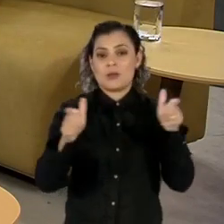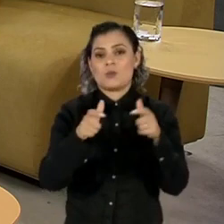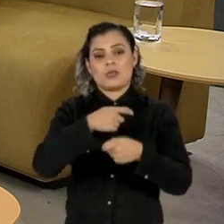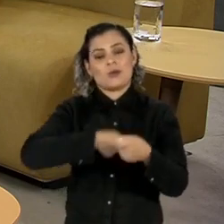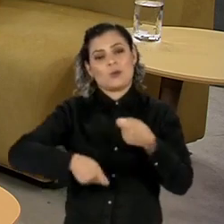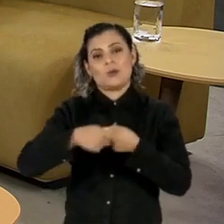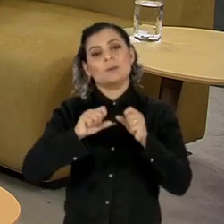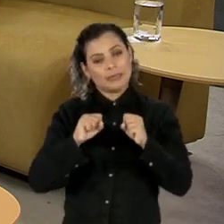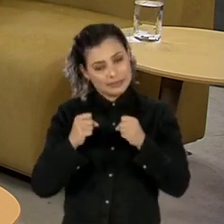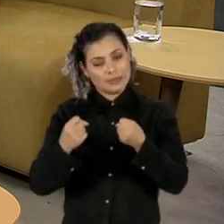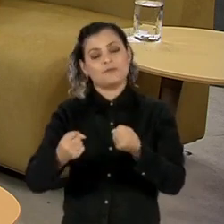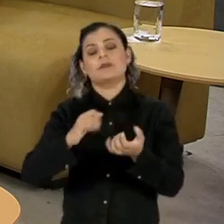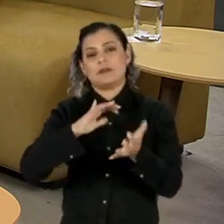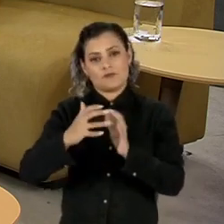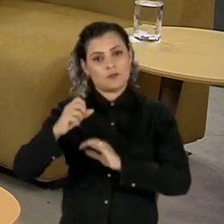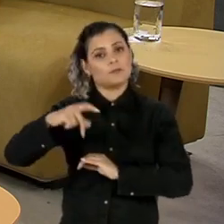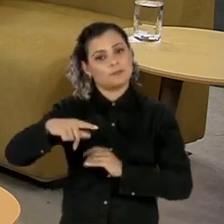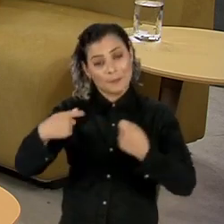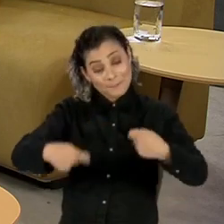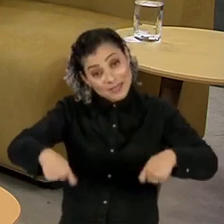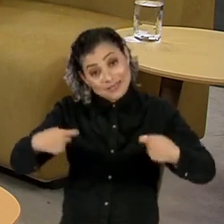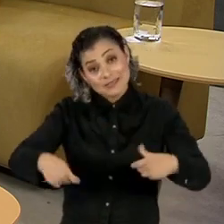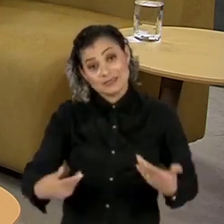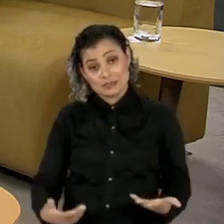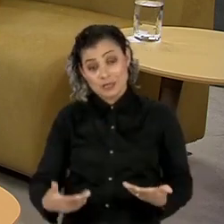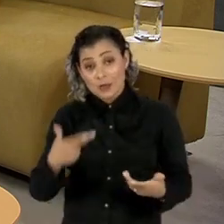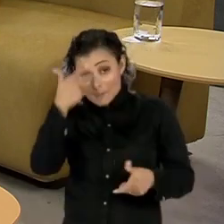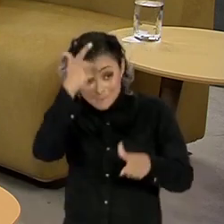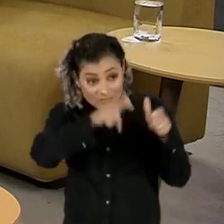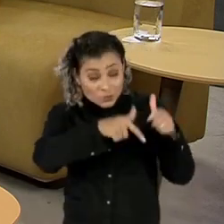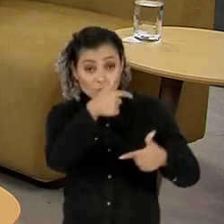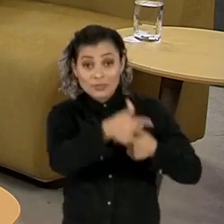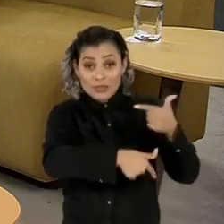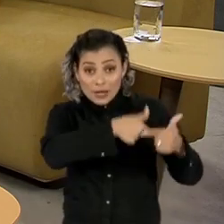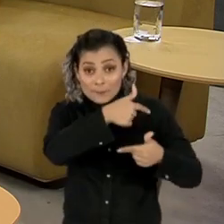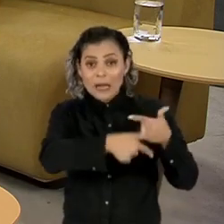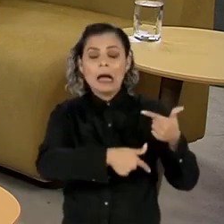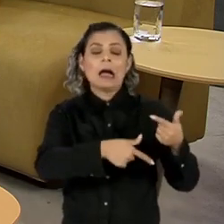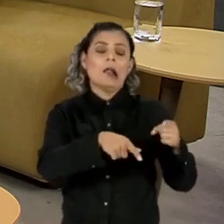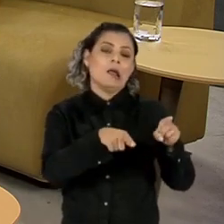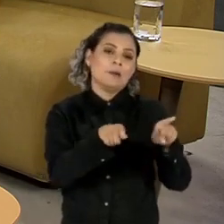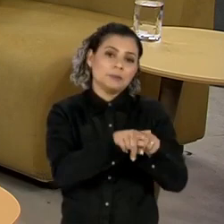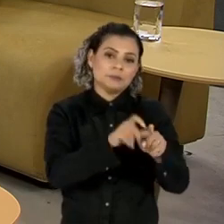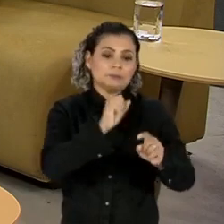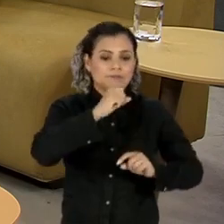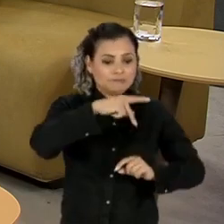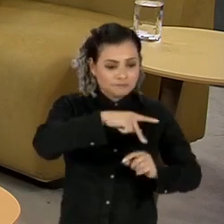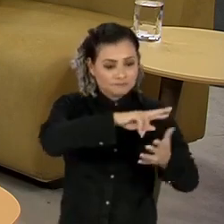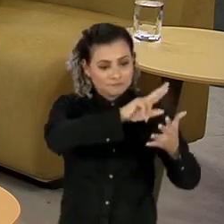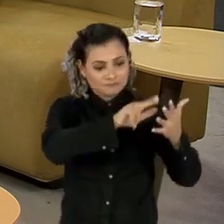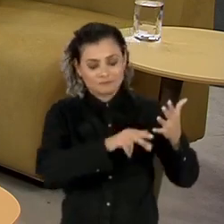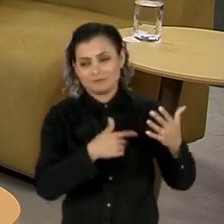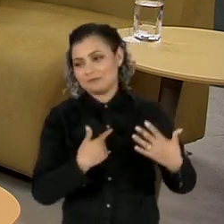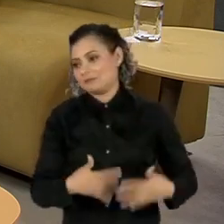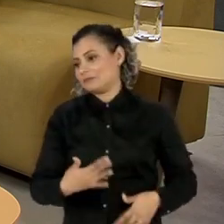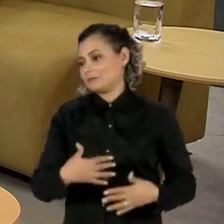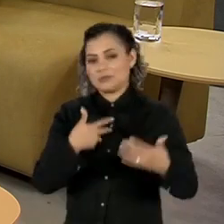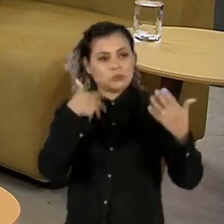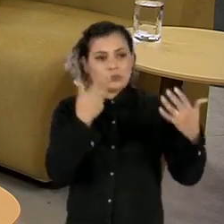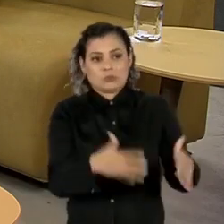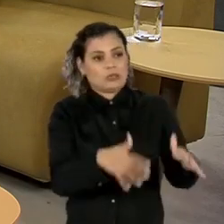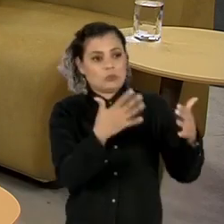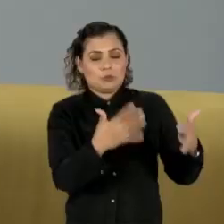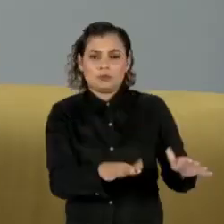defendem a reforma e aqueles que trabalham diretamente com as concessões, com a aposentadoria, têm restrições a ela.